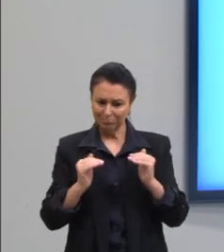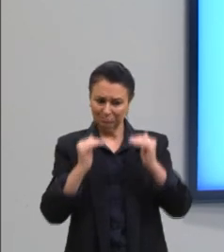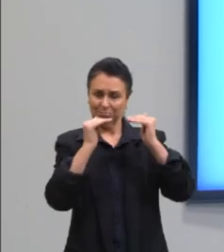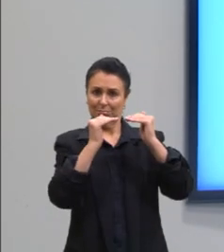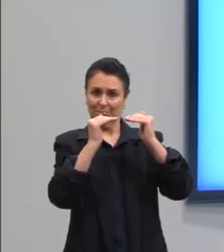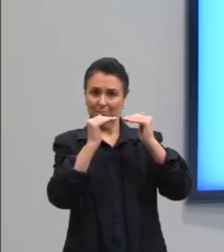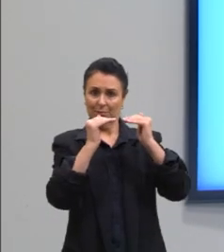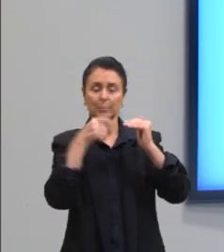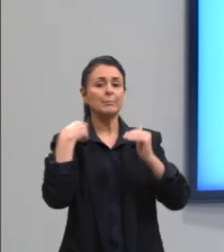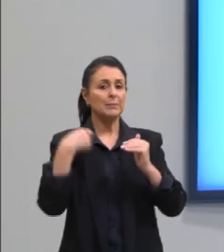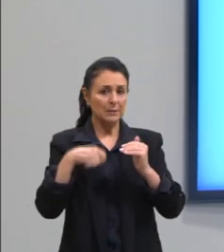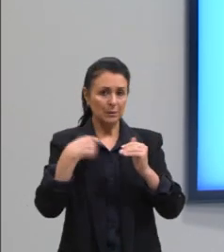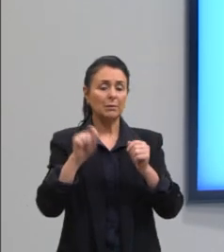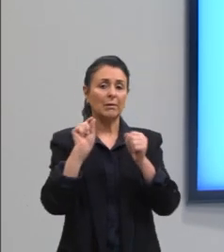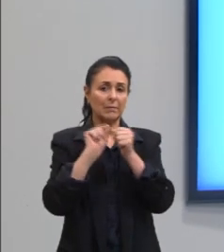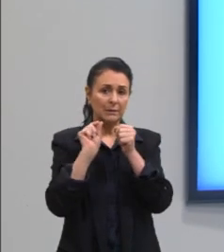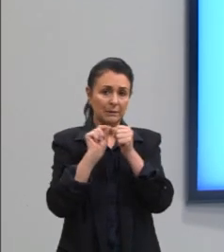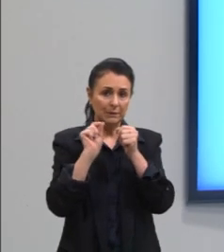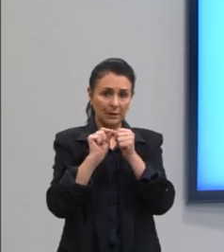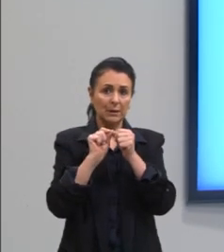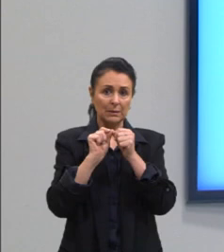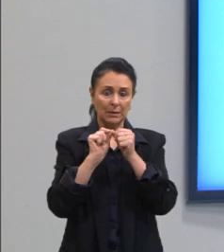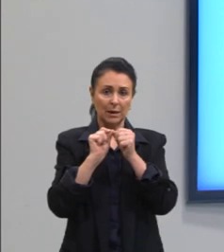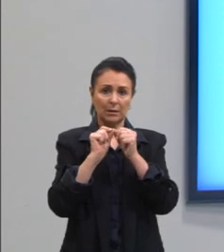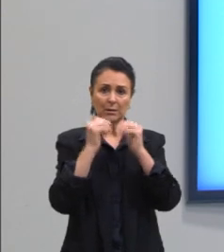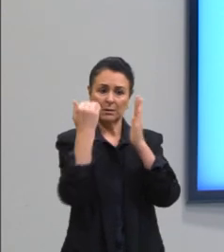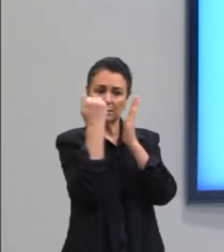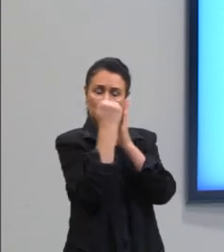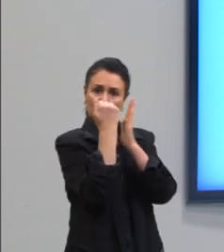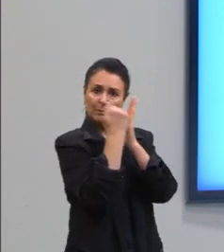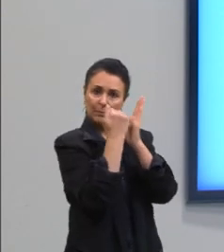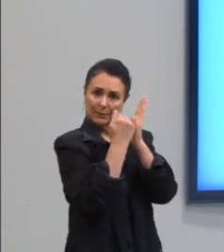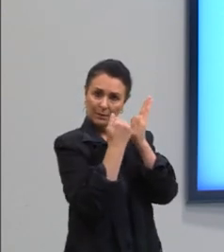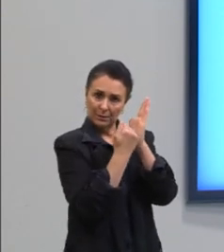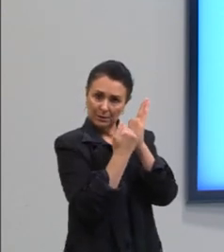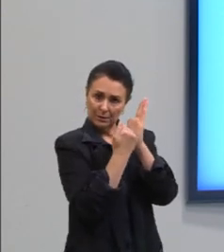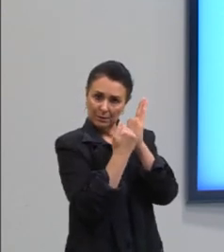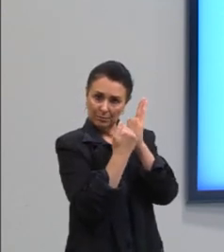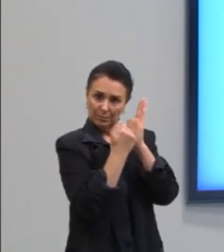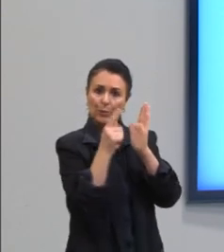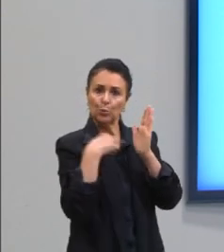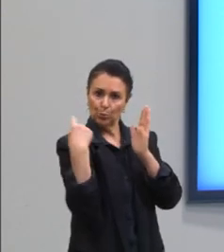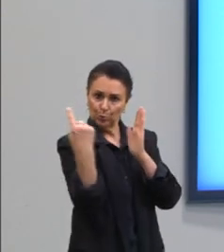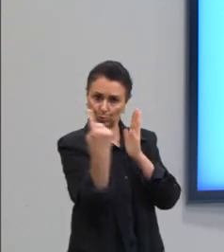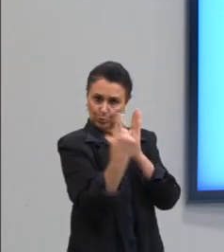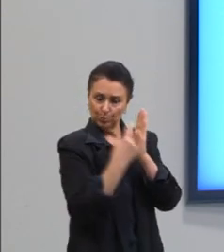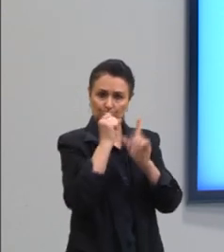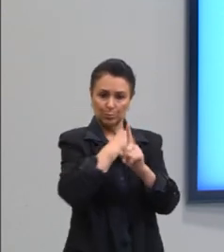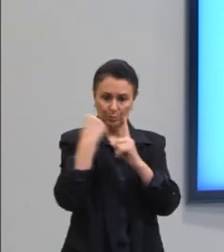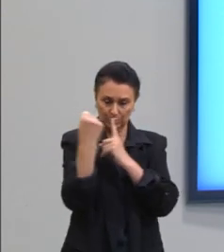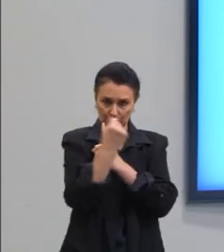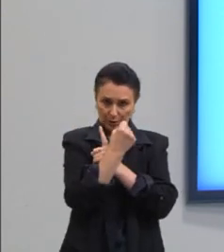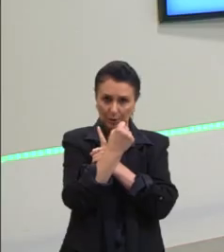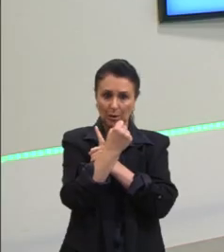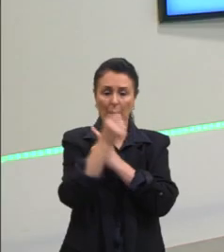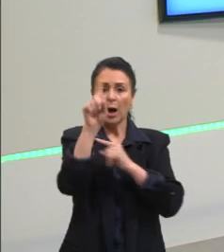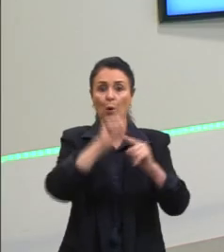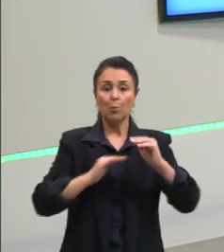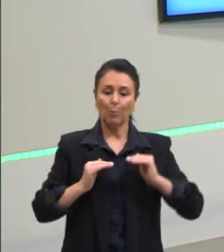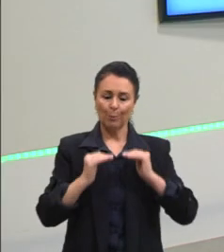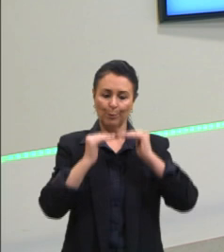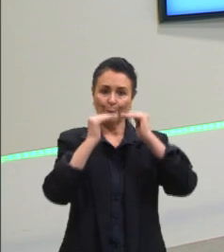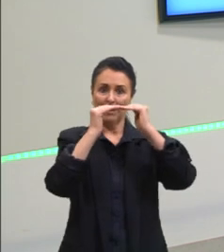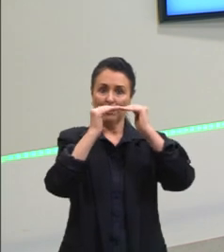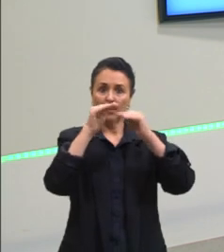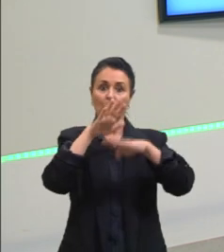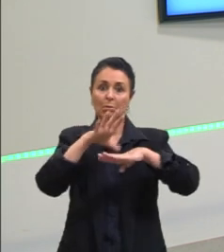foi necessário que se estabele, foi necessário que a gente estabeleça, então, algo padrão na matemática